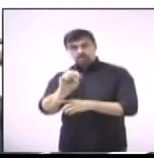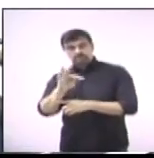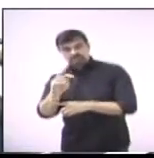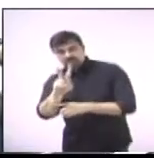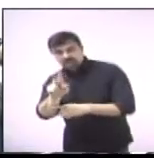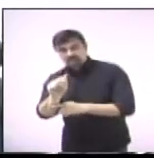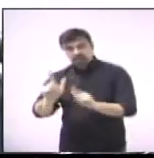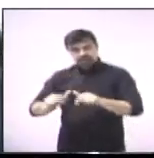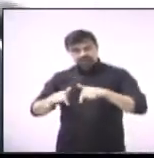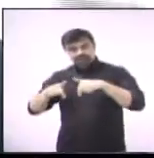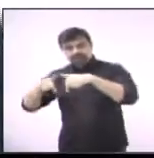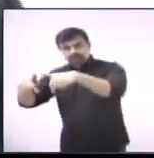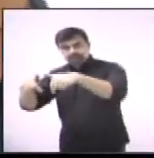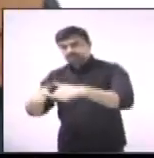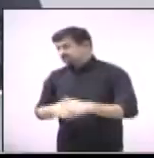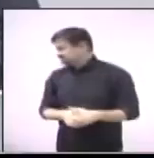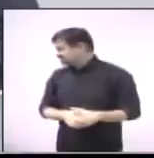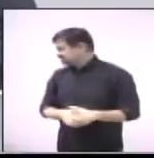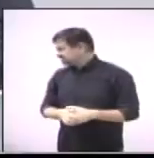Muito obrigado, presidente. A todos, boa noite.